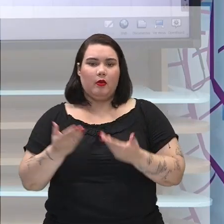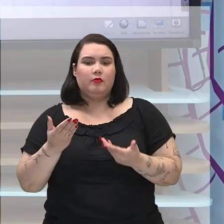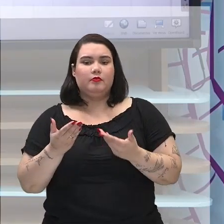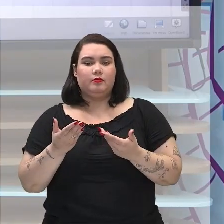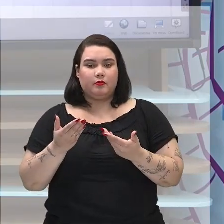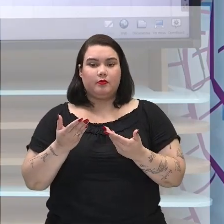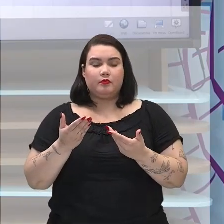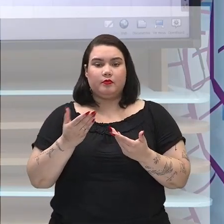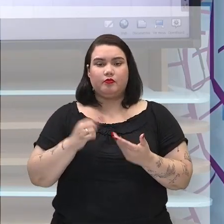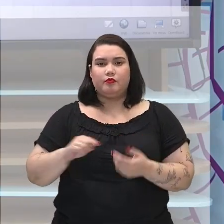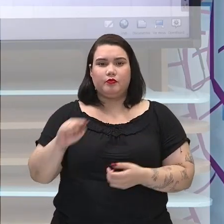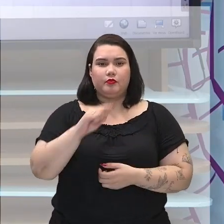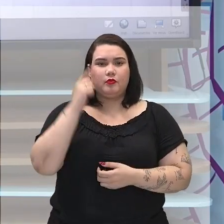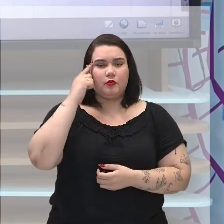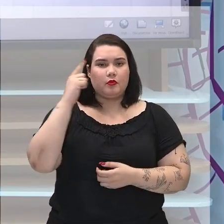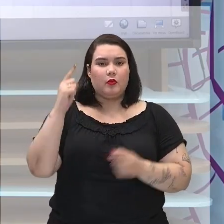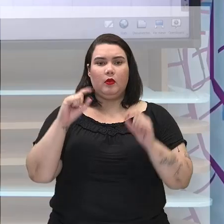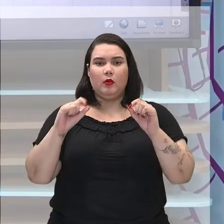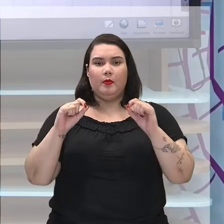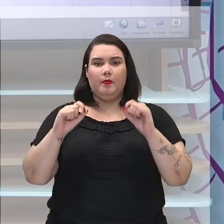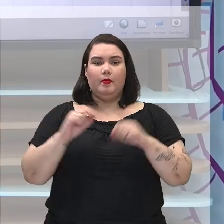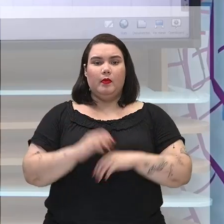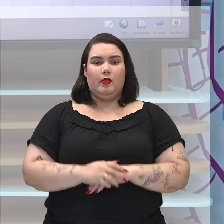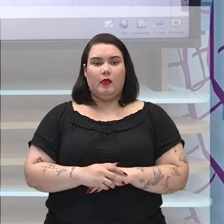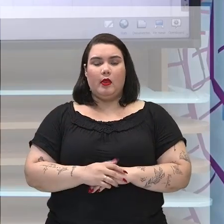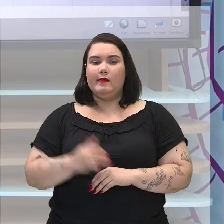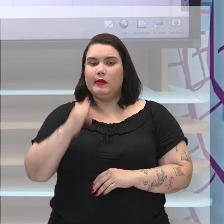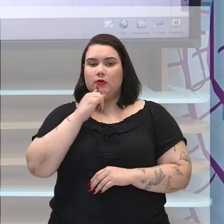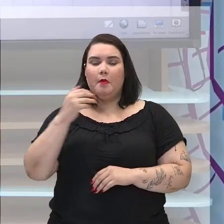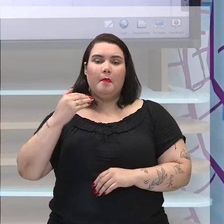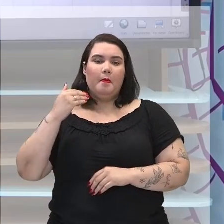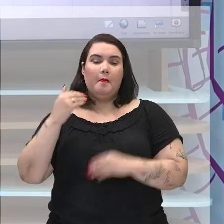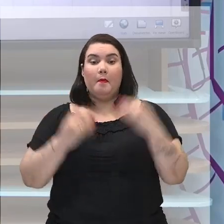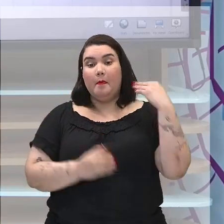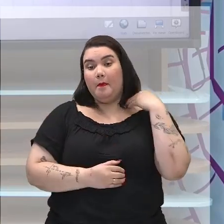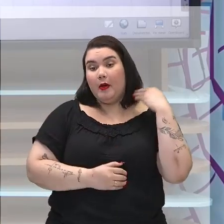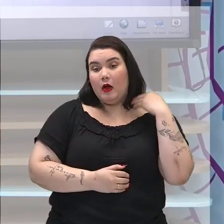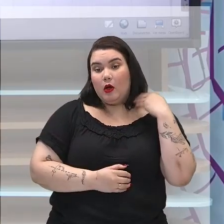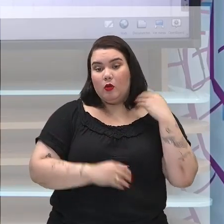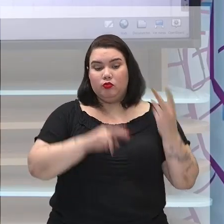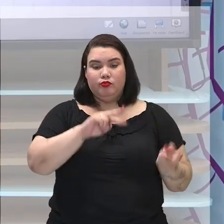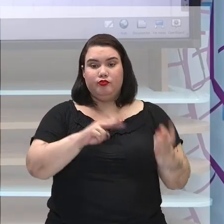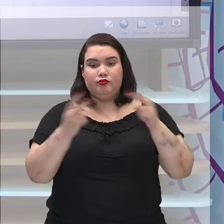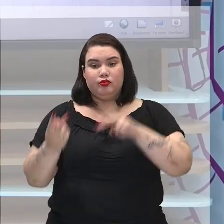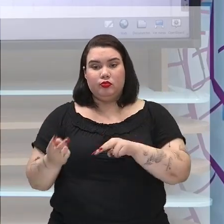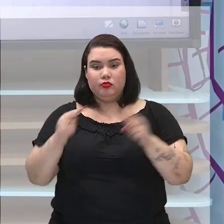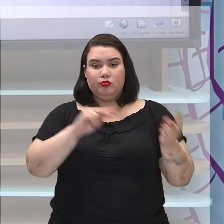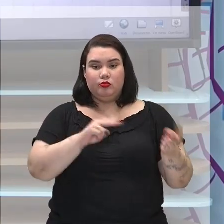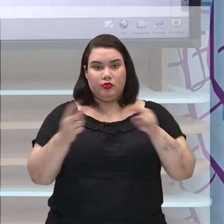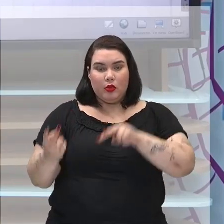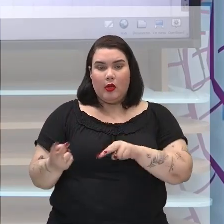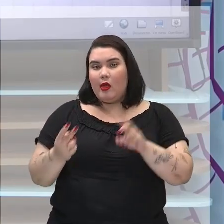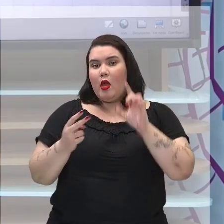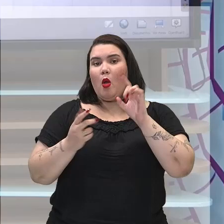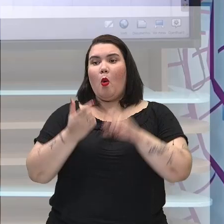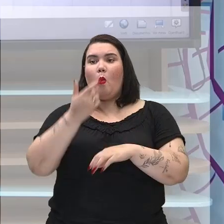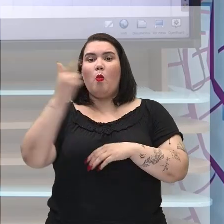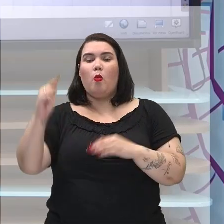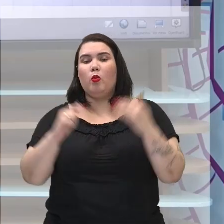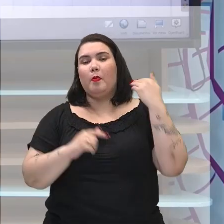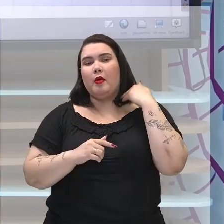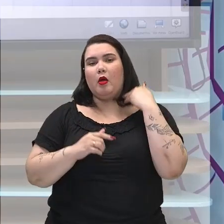Imagine que toda transação bancária era feita a partir dos bancos de Portugal, então é um processo